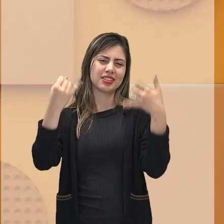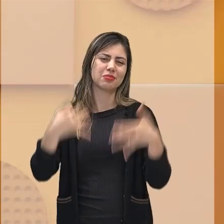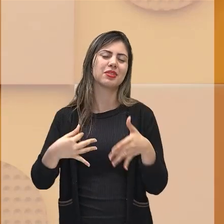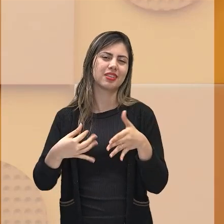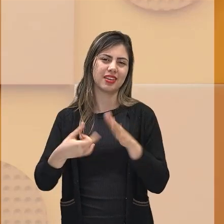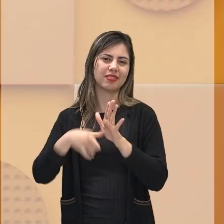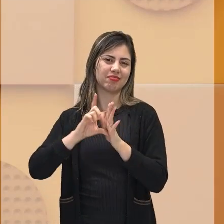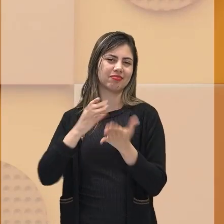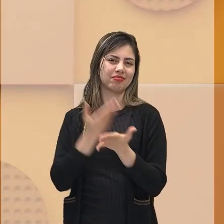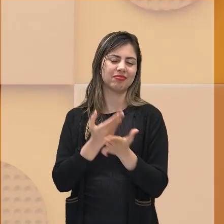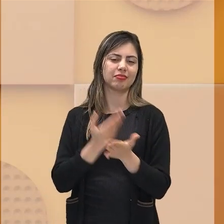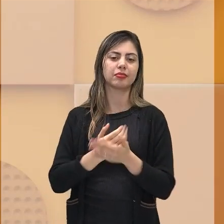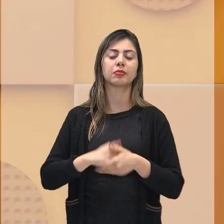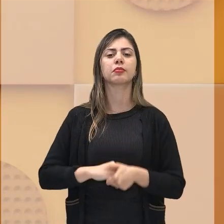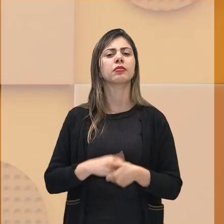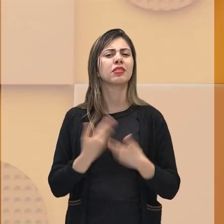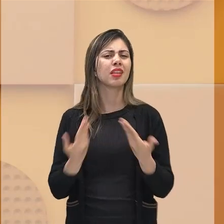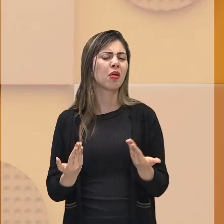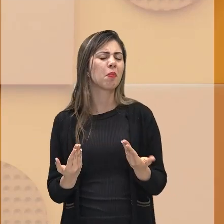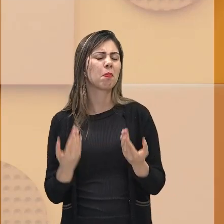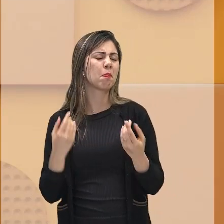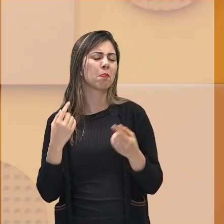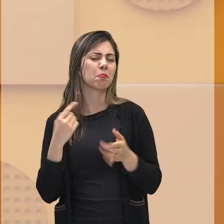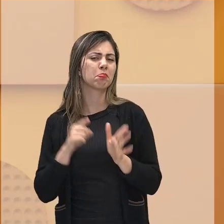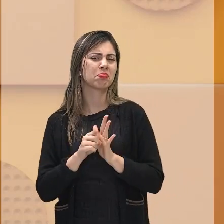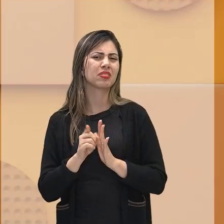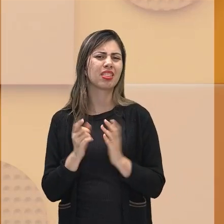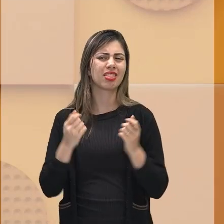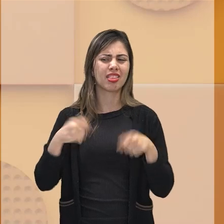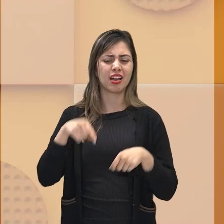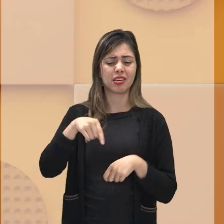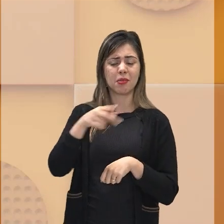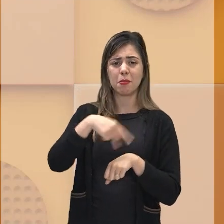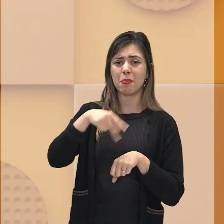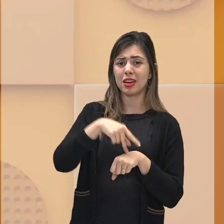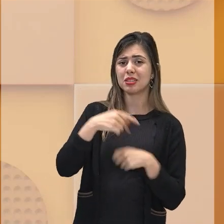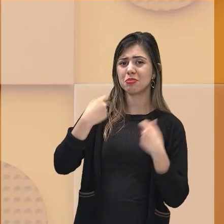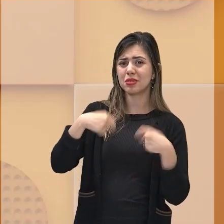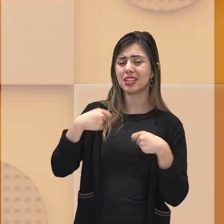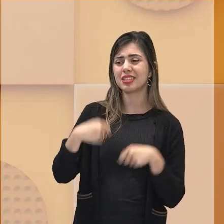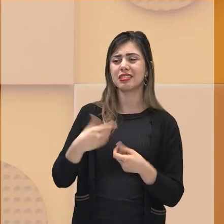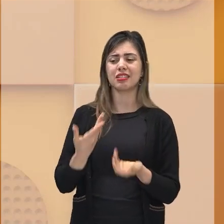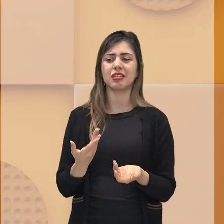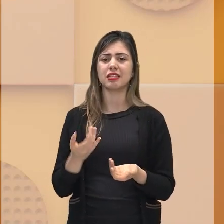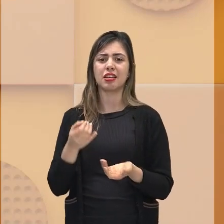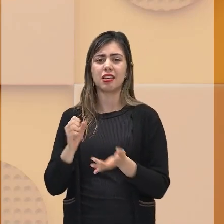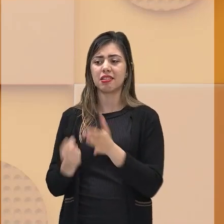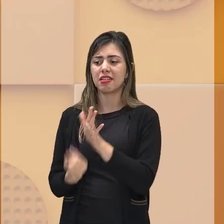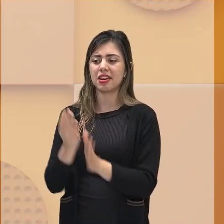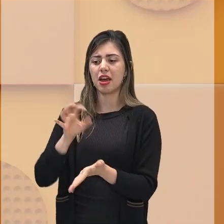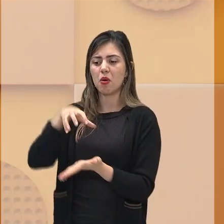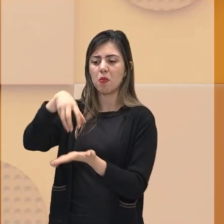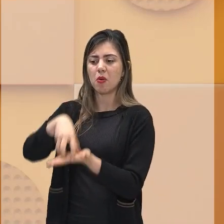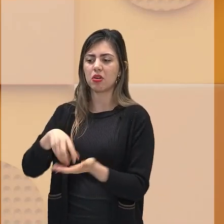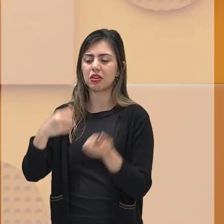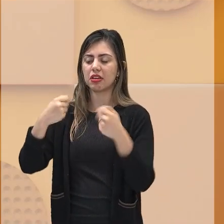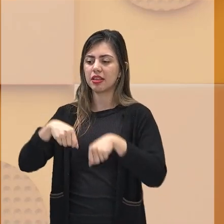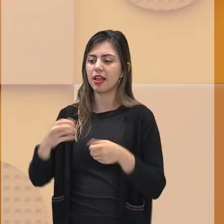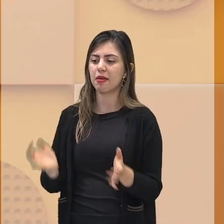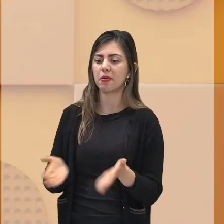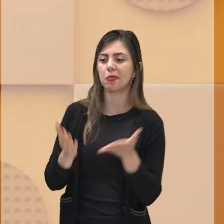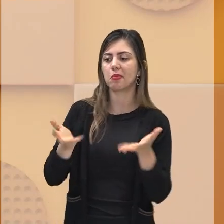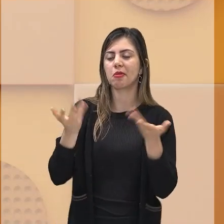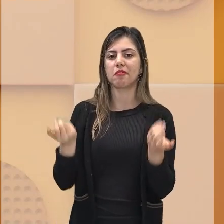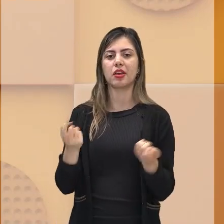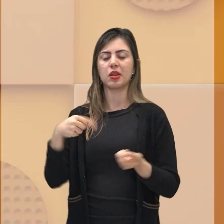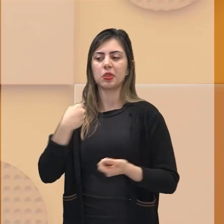aula, será que deveria ser necessário num país como o nosso haver secretarias sendo criadas para promover a igualdade racial,